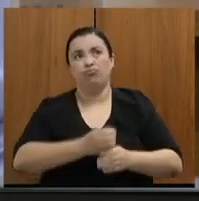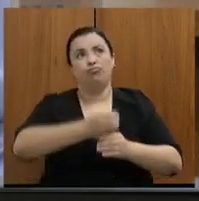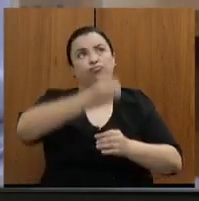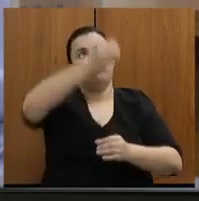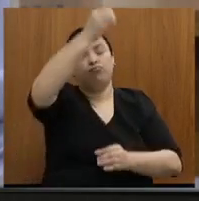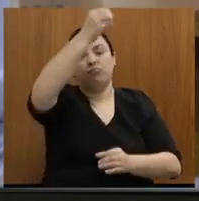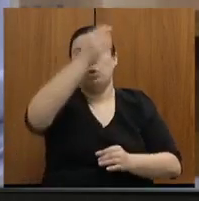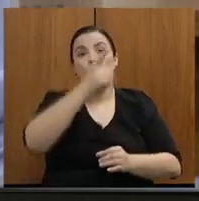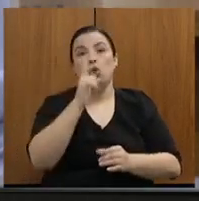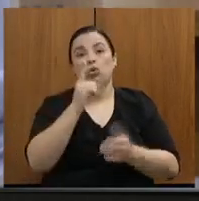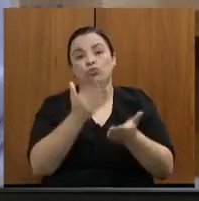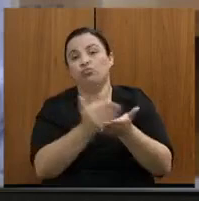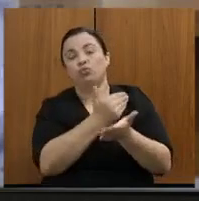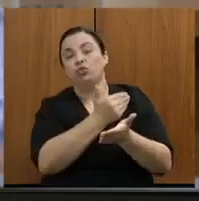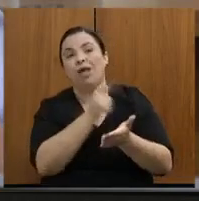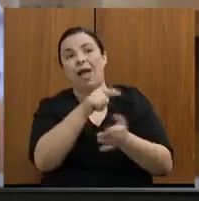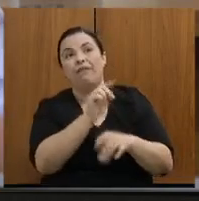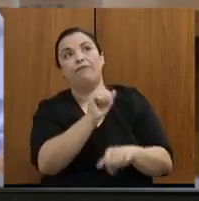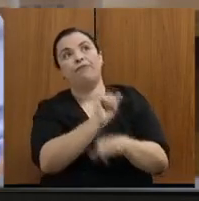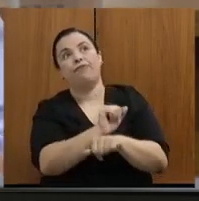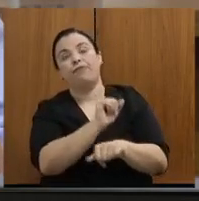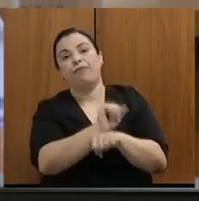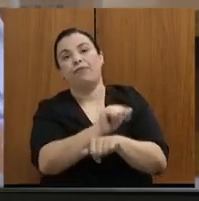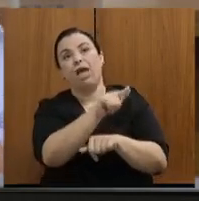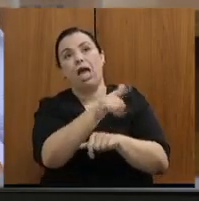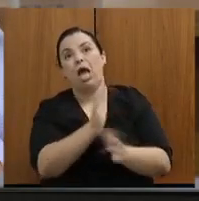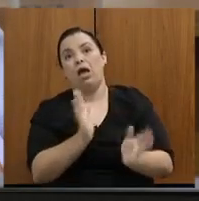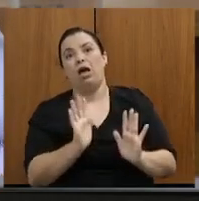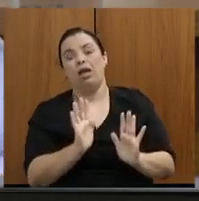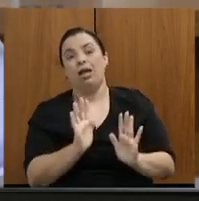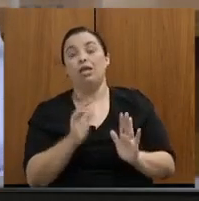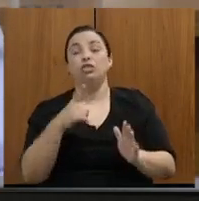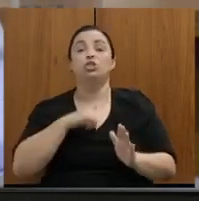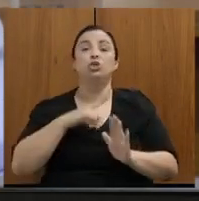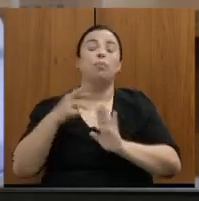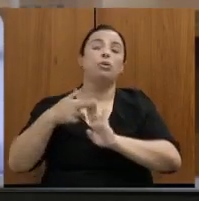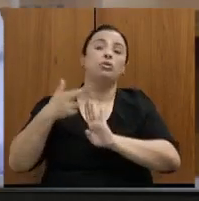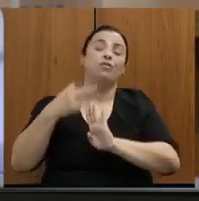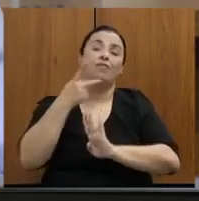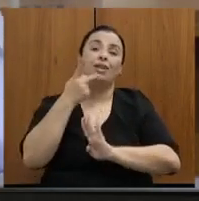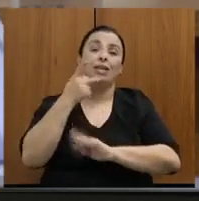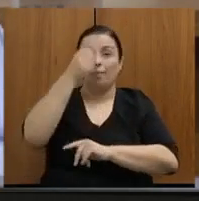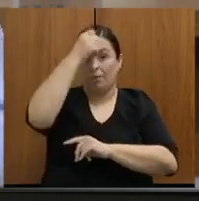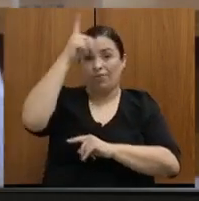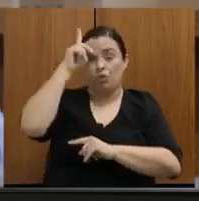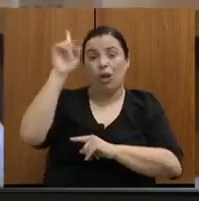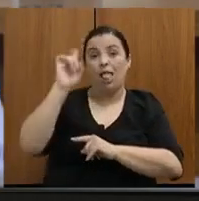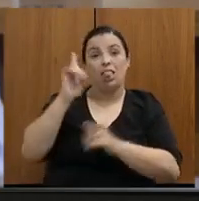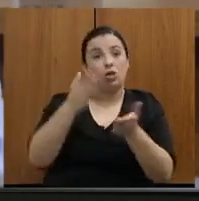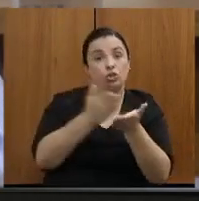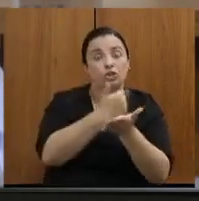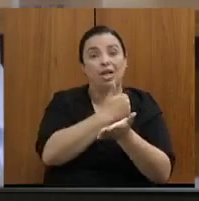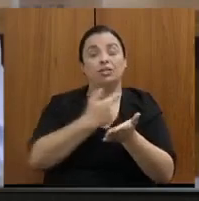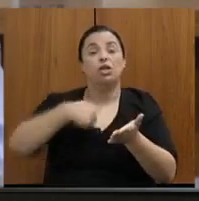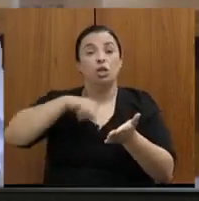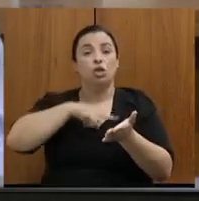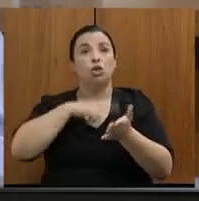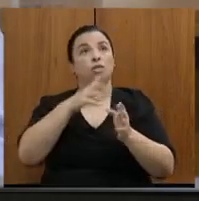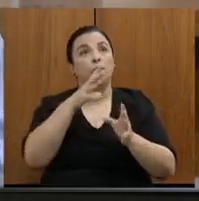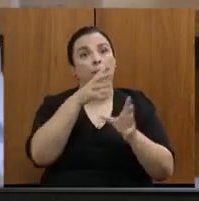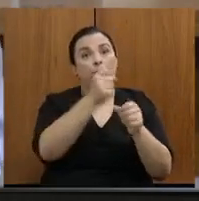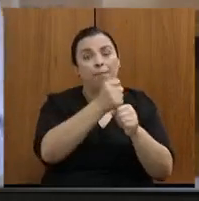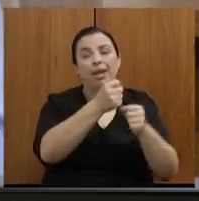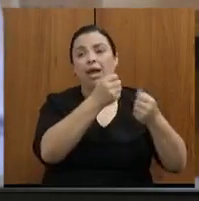e essas vigas, então, nós baixamos a resolução, dizendo que aquelas prefeituras que não retirassem, que nós passaríamos para as outras